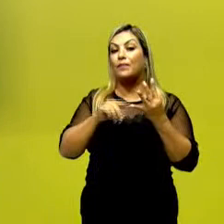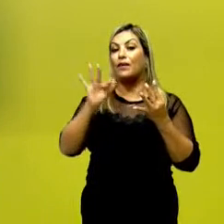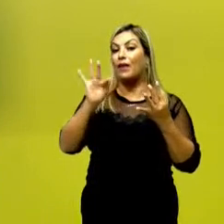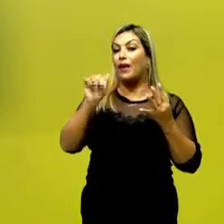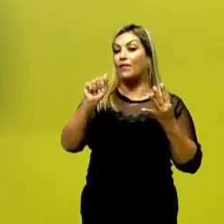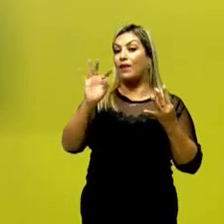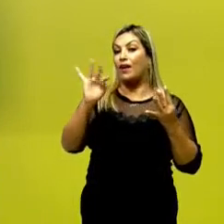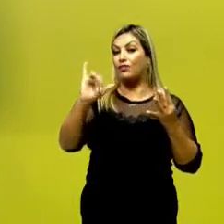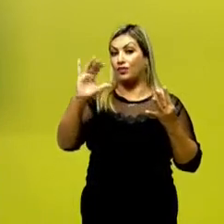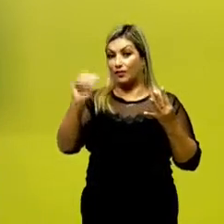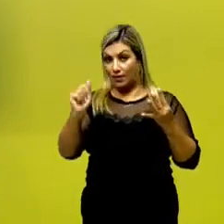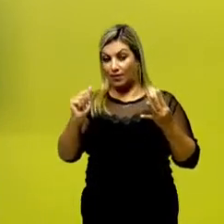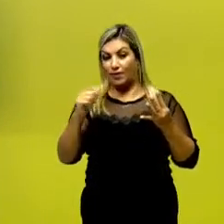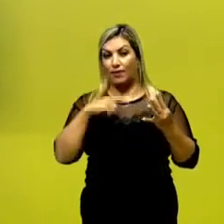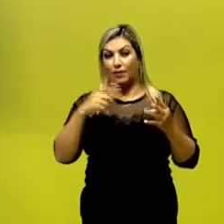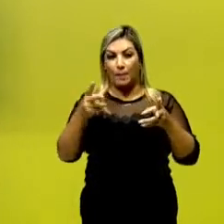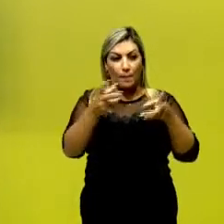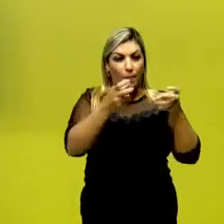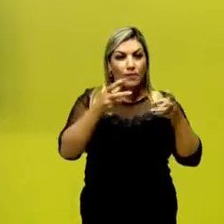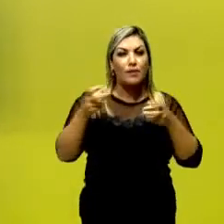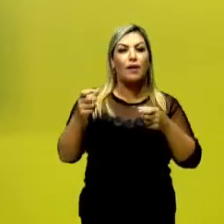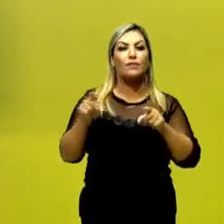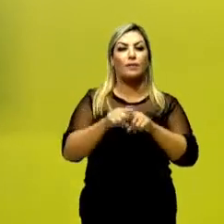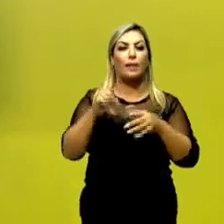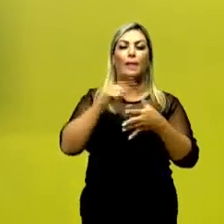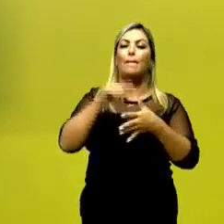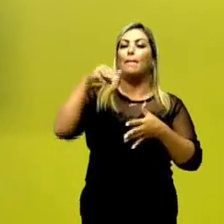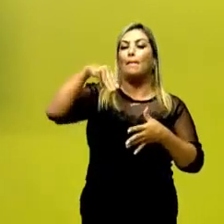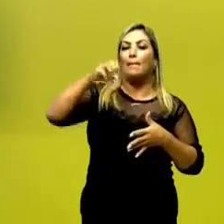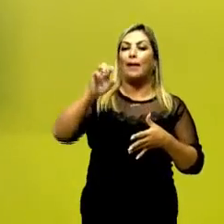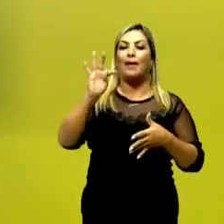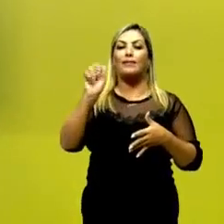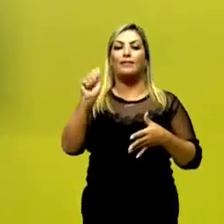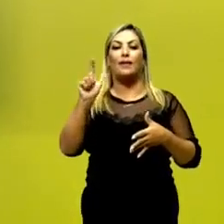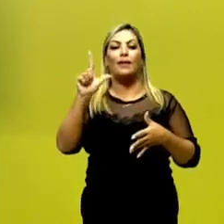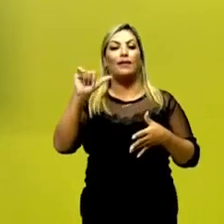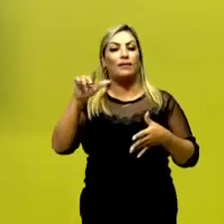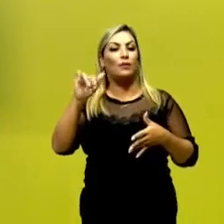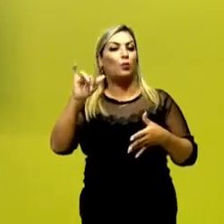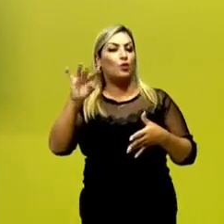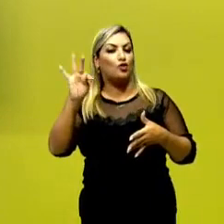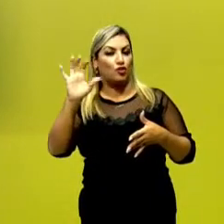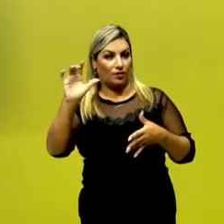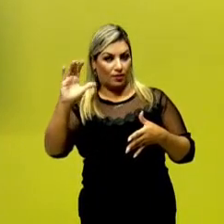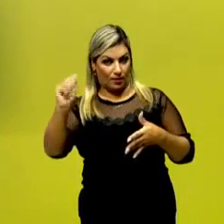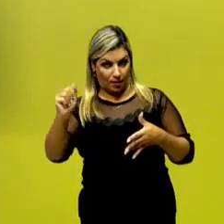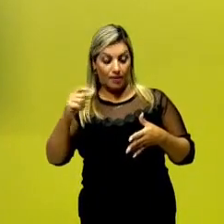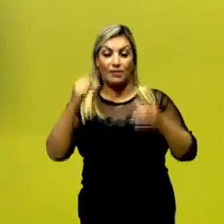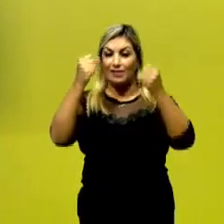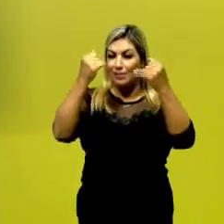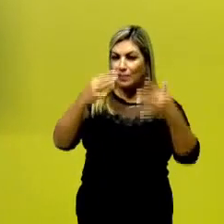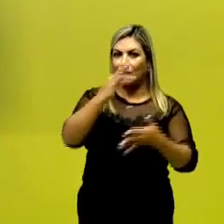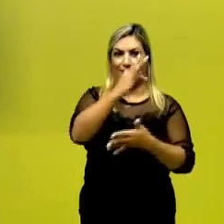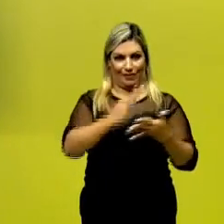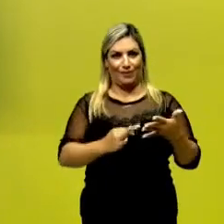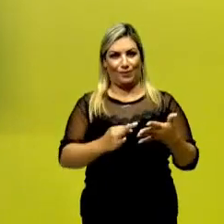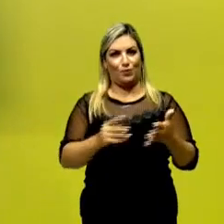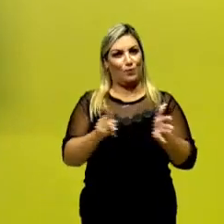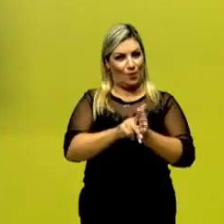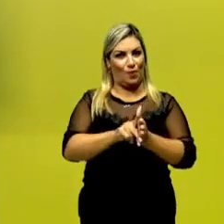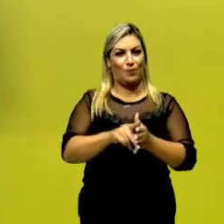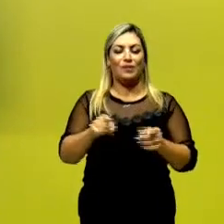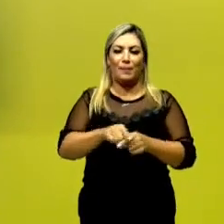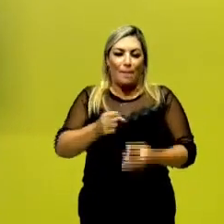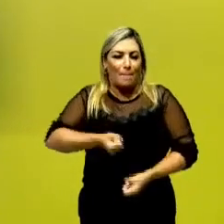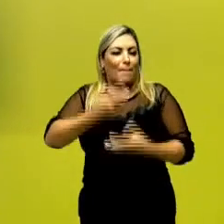verificação do canal, a metalinguística, aquela que explica o próprio texto e a poética,